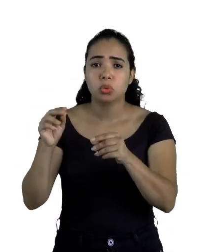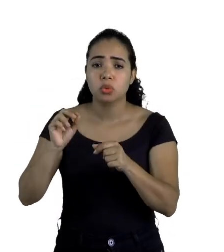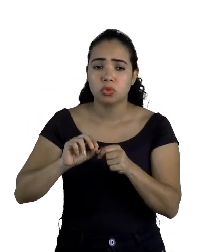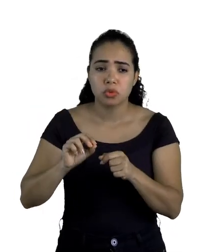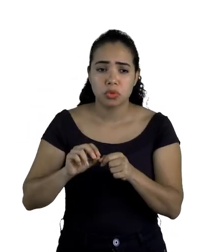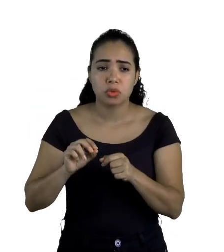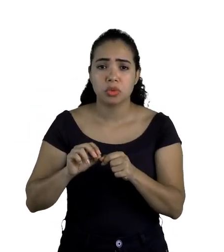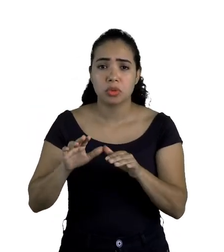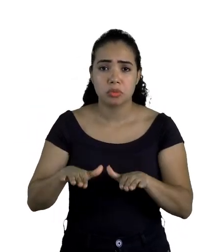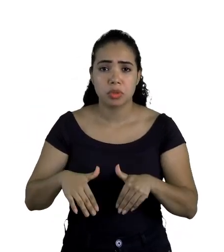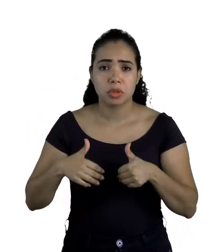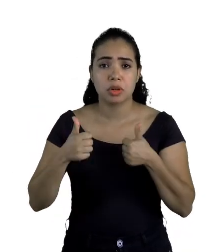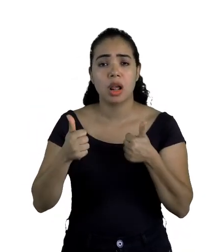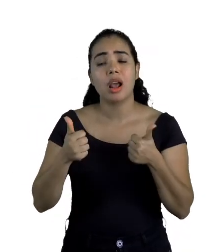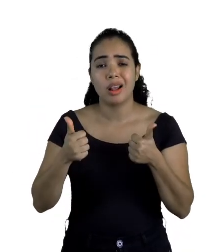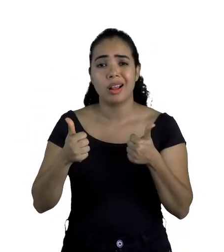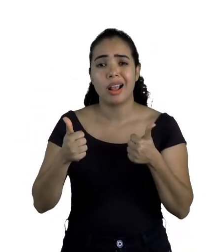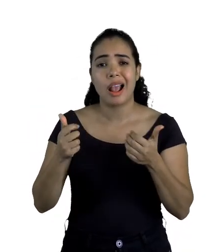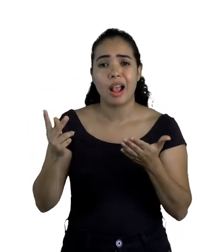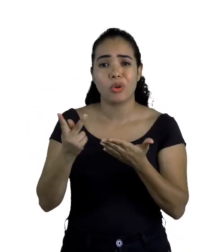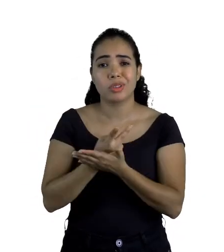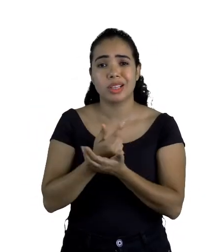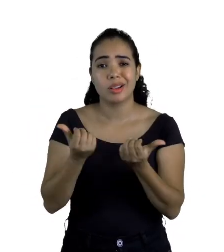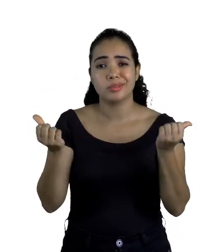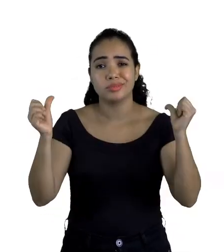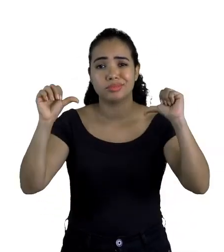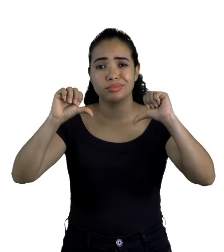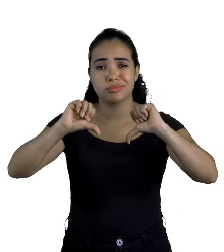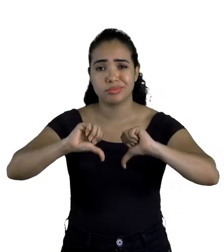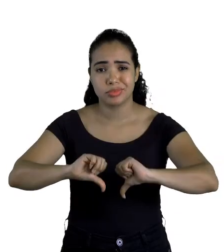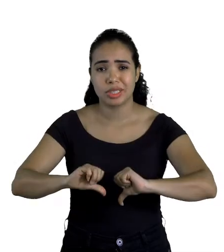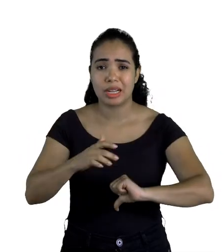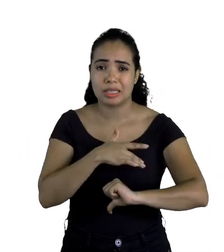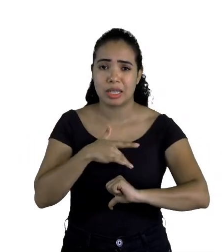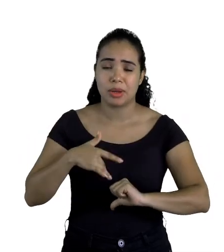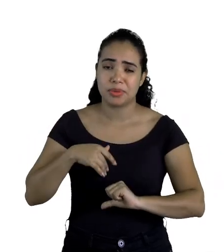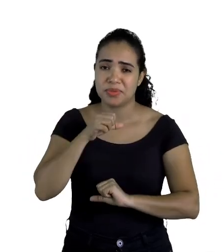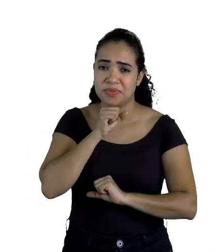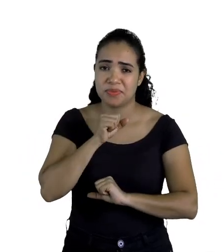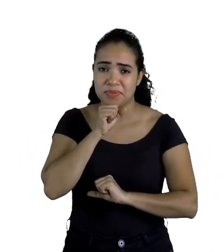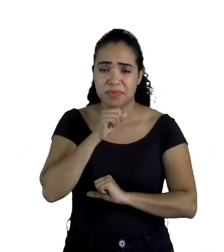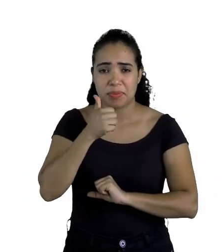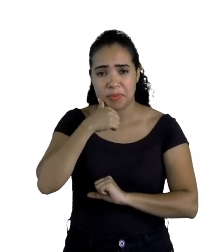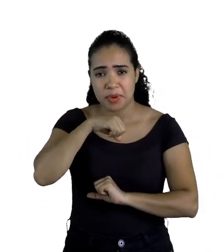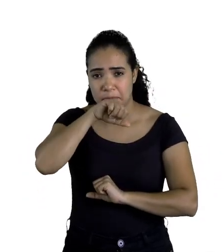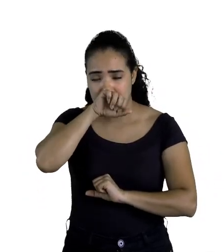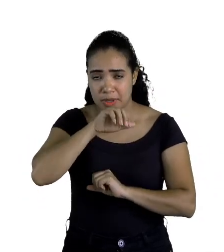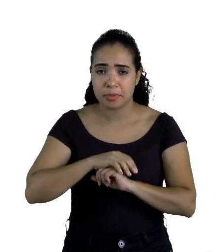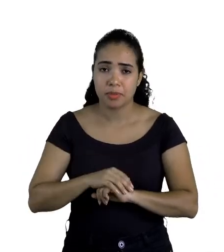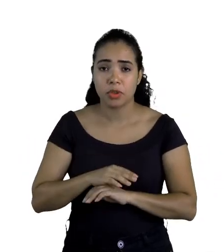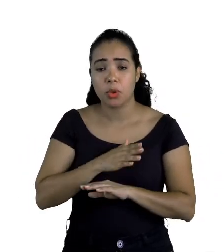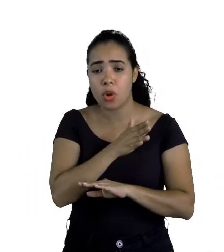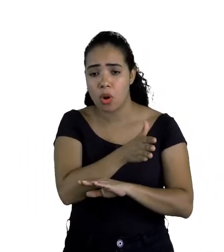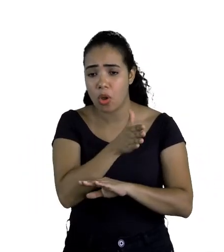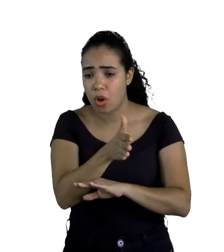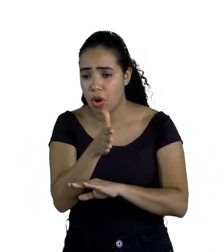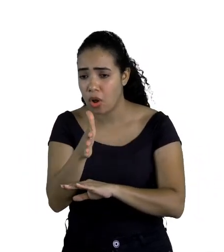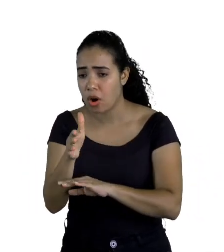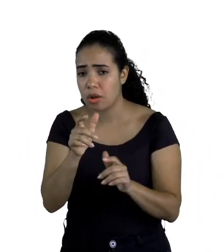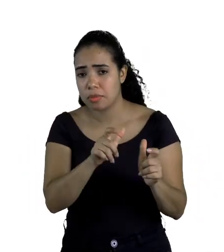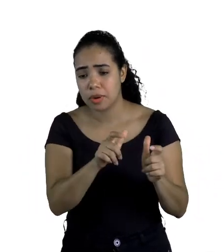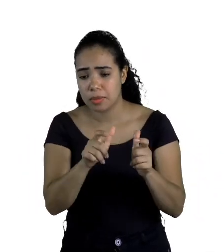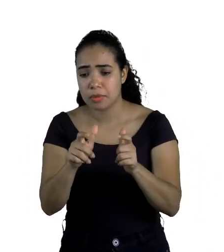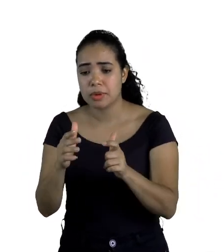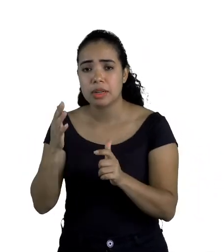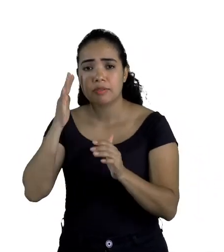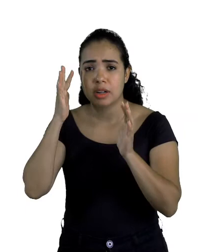em vez de melhorar, piorava a saúde da velha. Em todos os lugares por onde passavam, ouviam falar